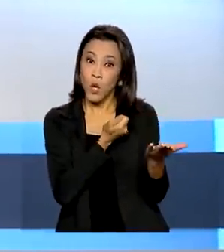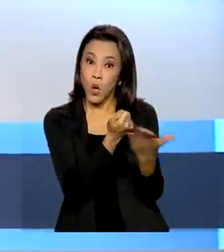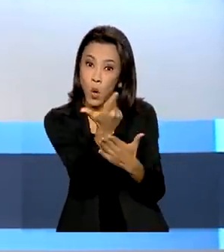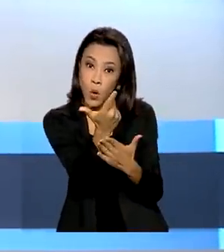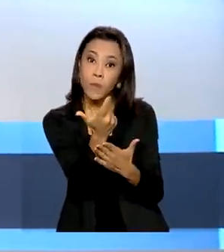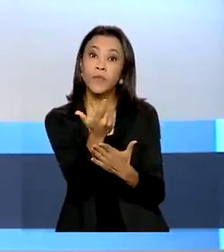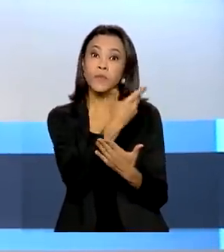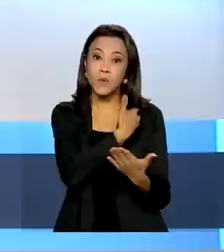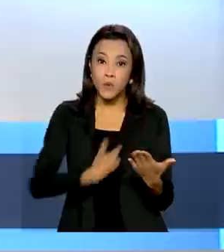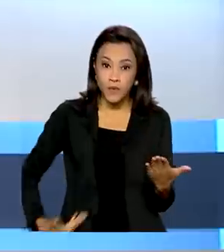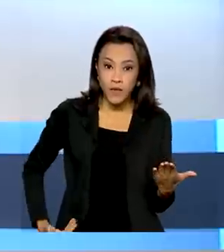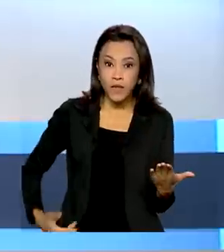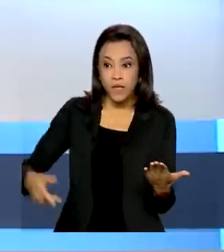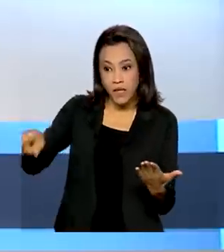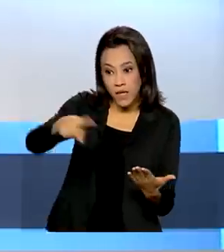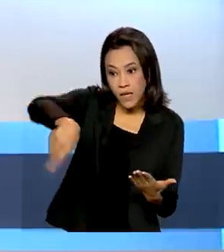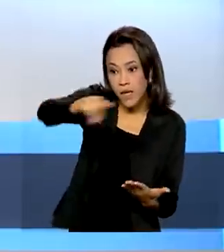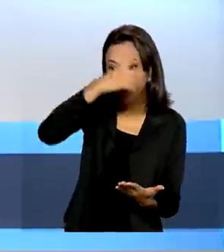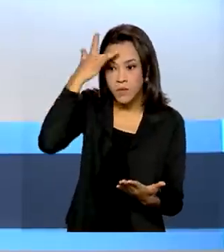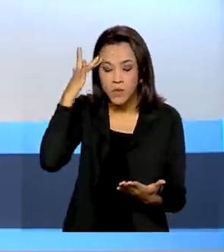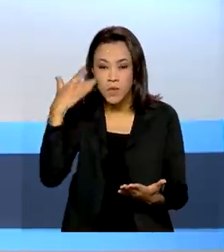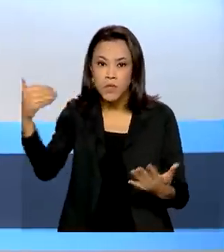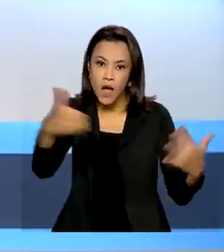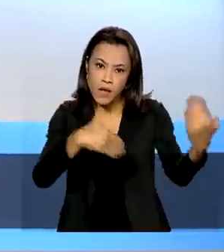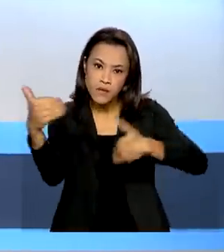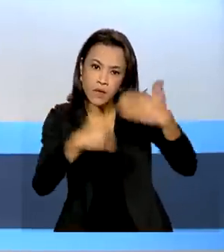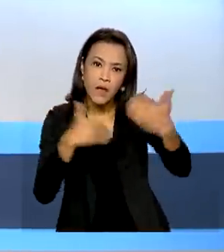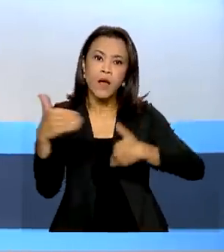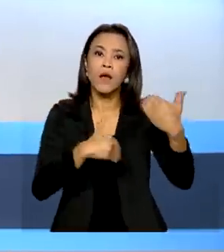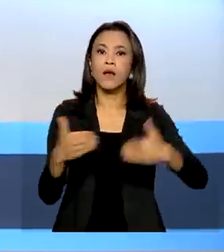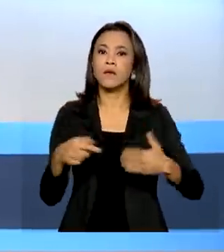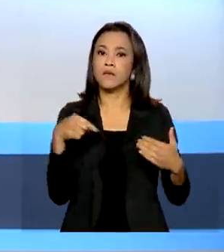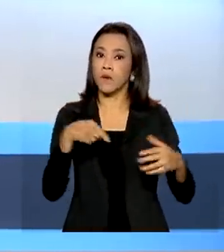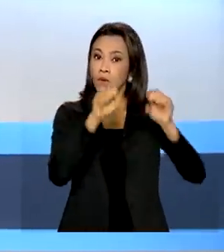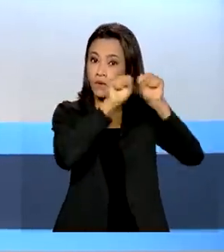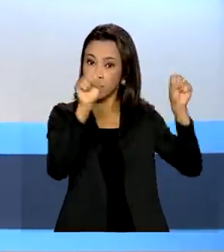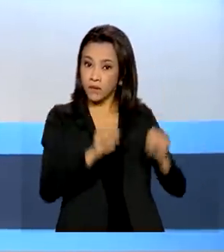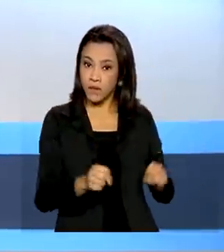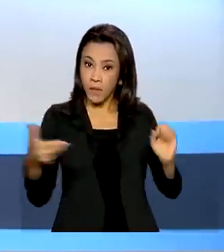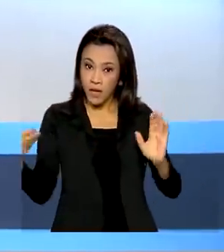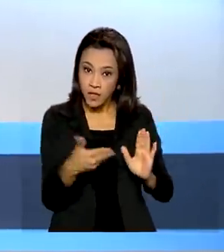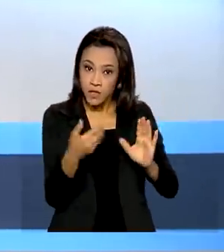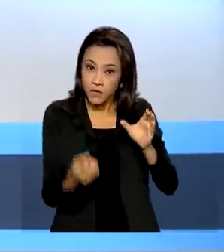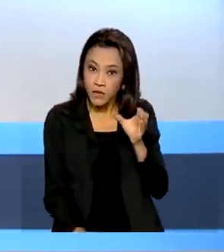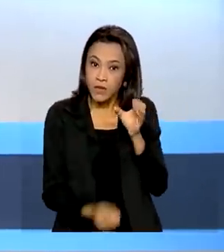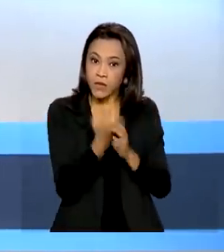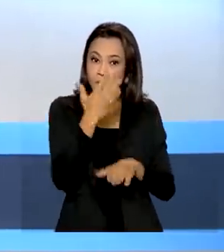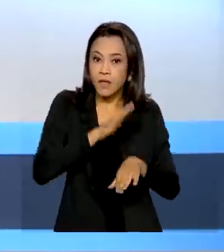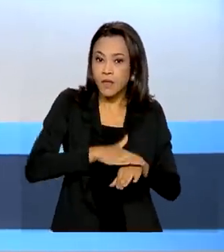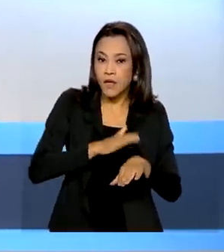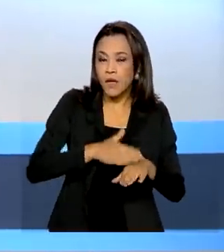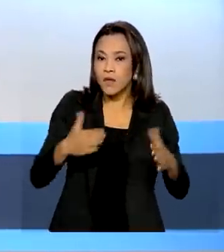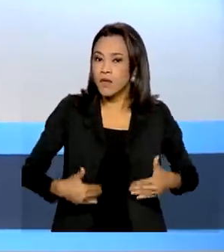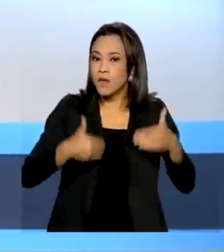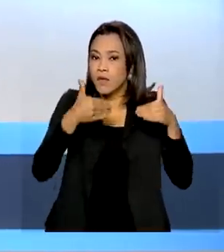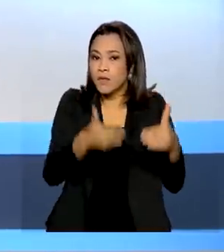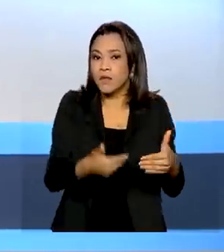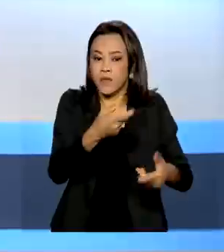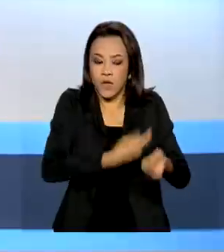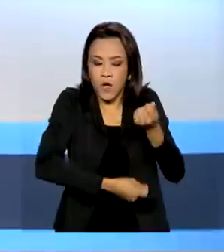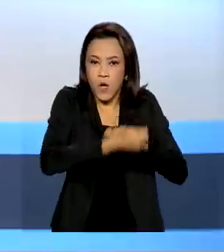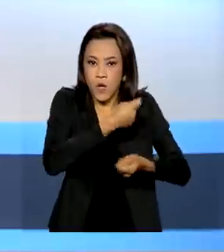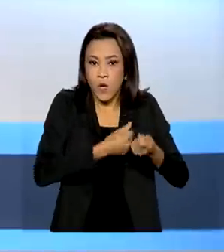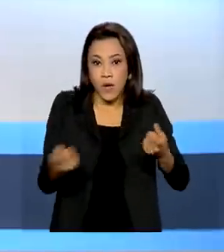empreendedores tenham acesso mais fácil ao sistema. A ferramenta foi desenvolvida pelo Ministério da Economia em